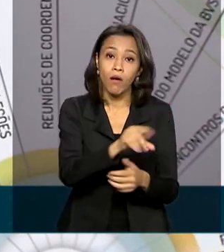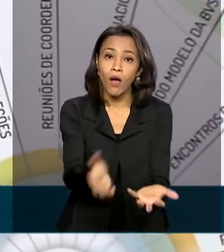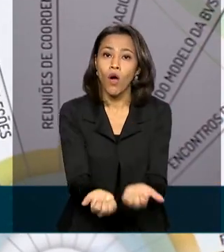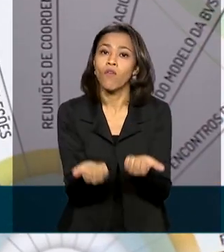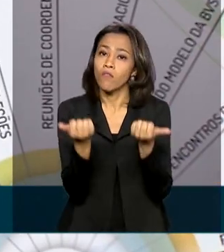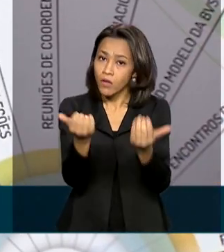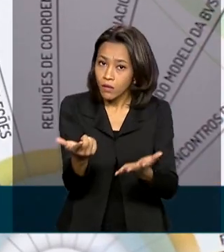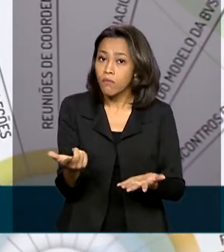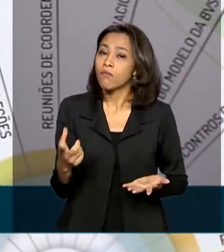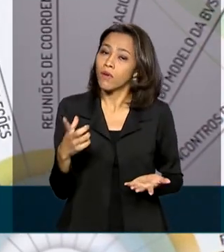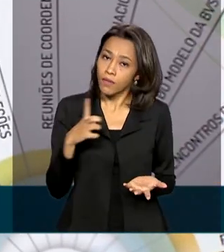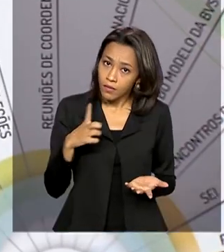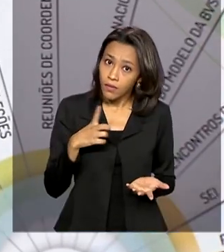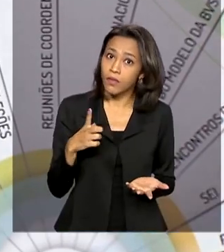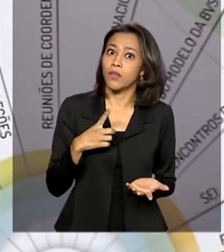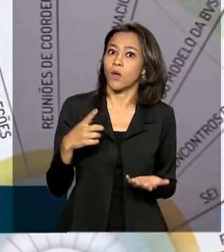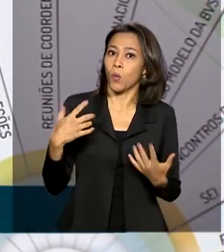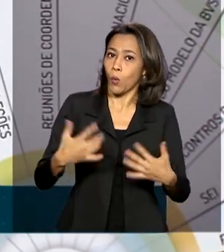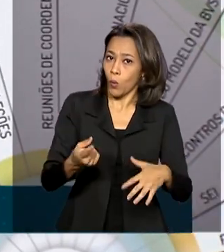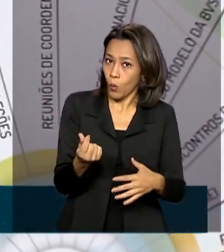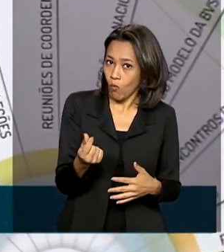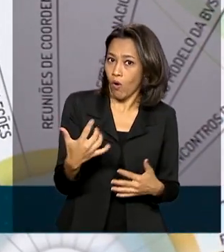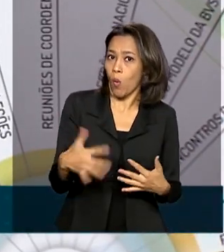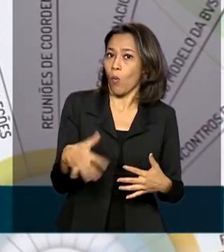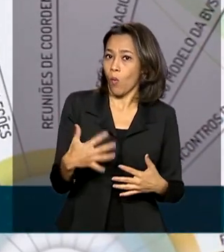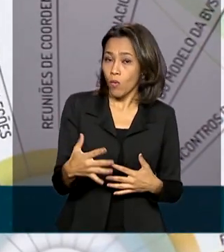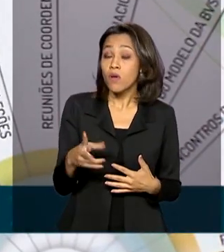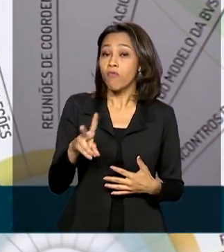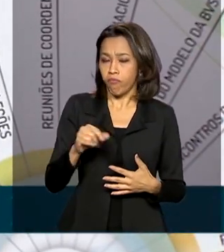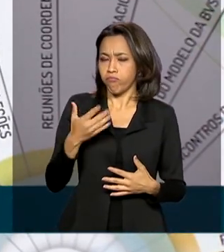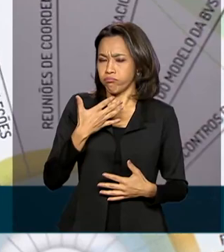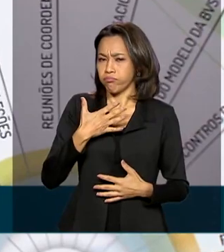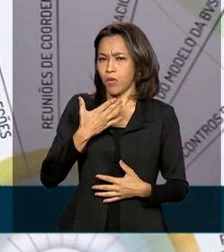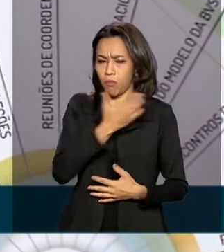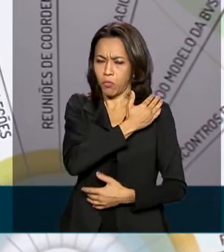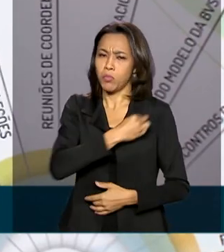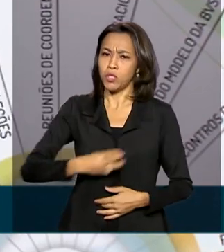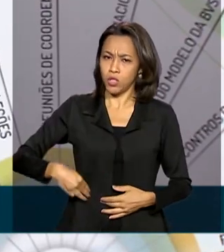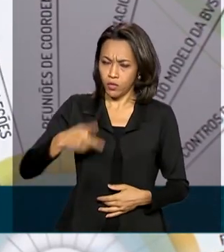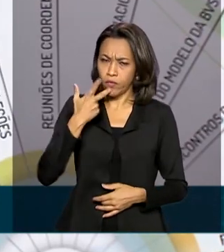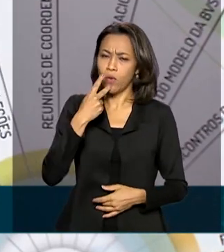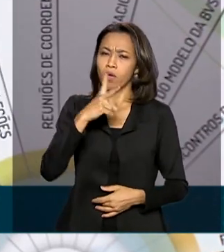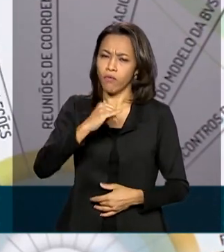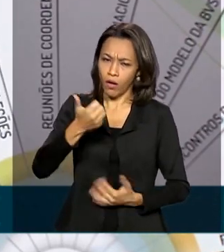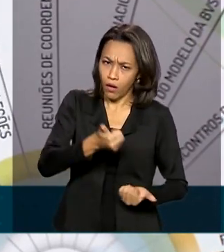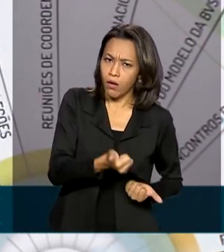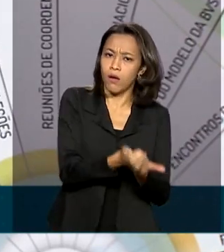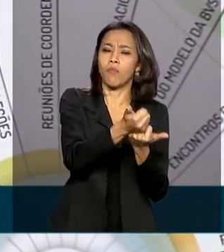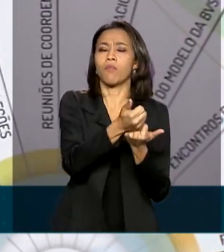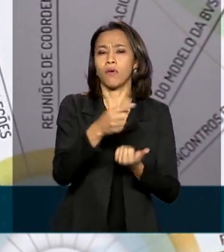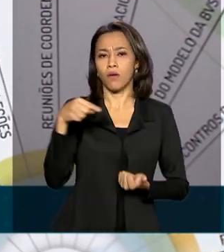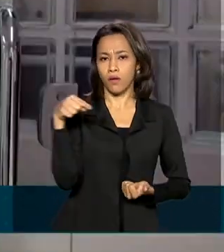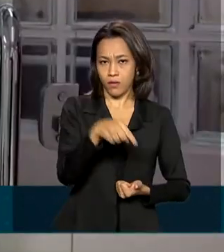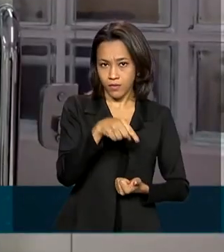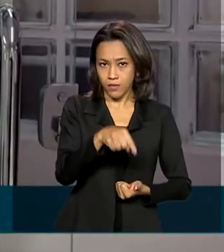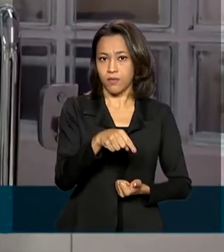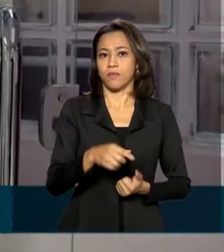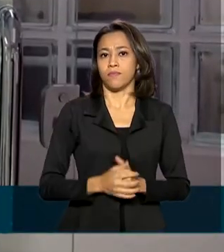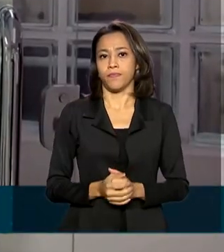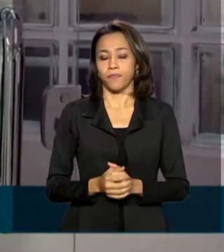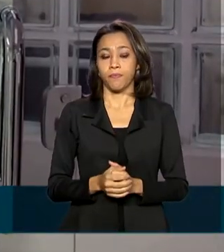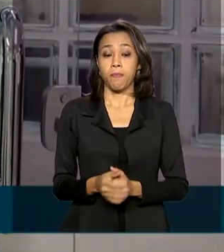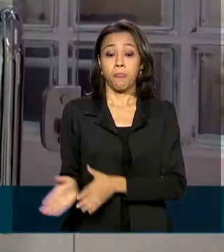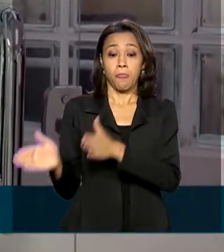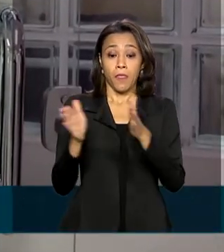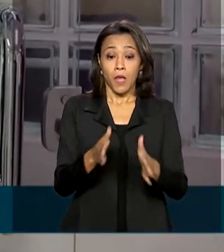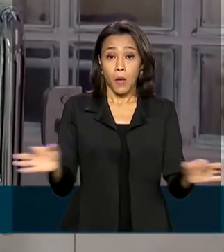custo e isso o ministro garantiu que vai seguramente colocar na pauta do Programa Nacional de Imunização. Após